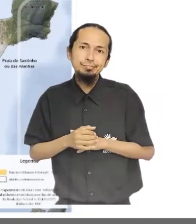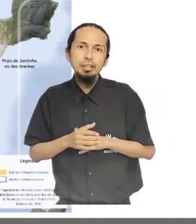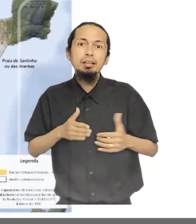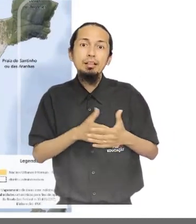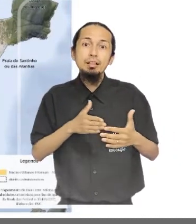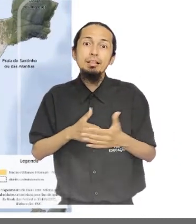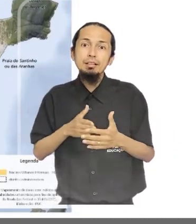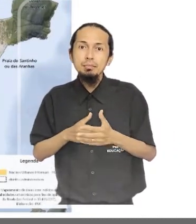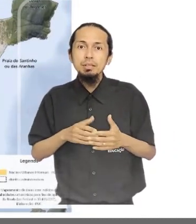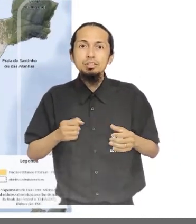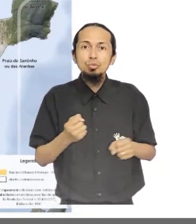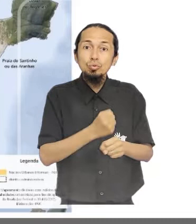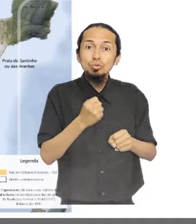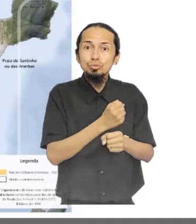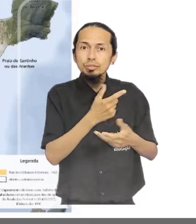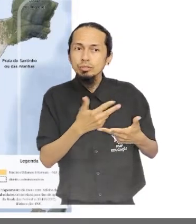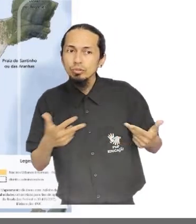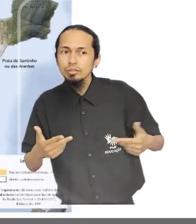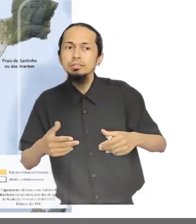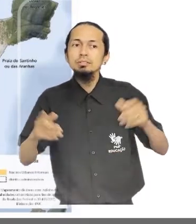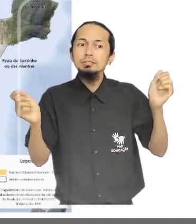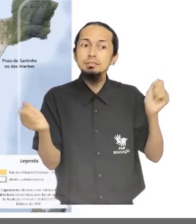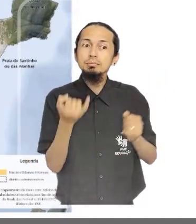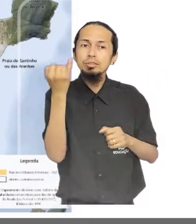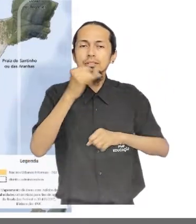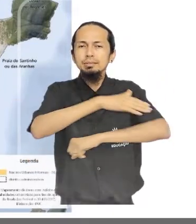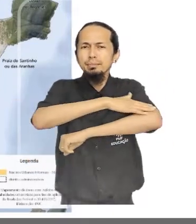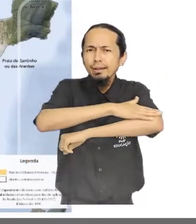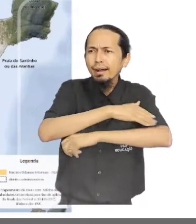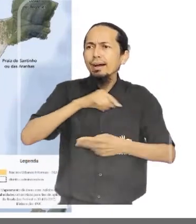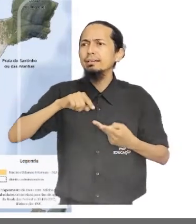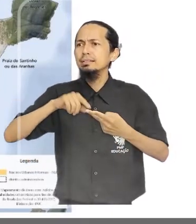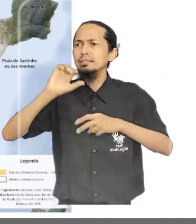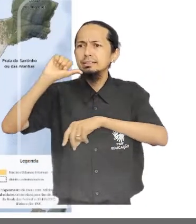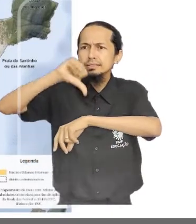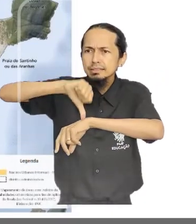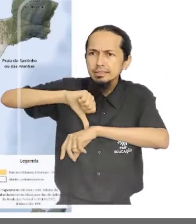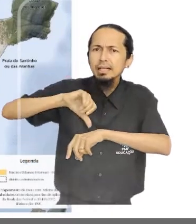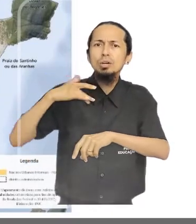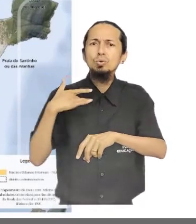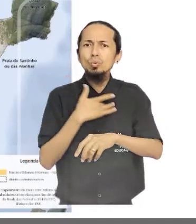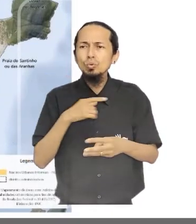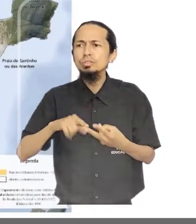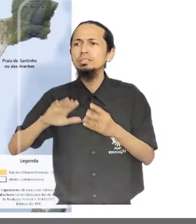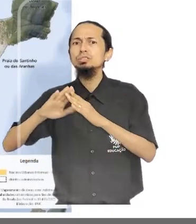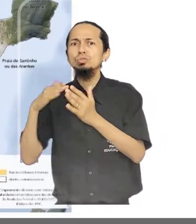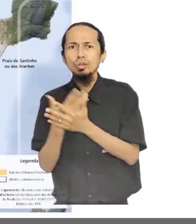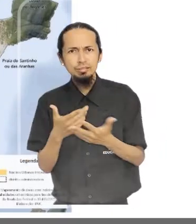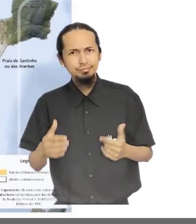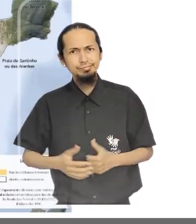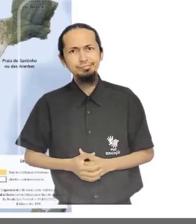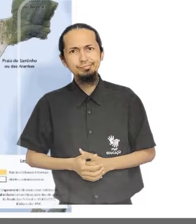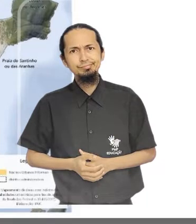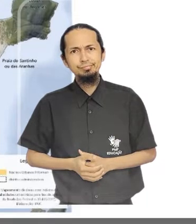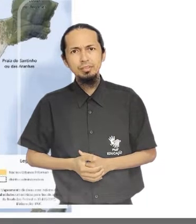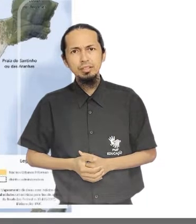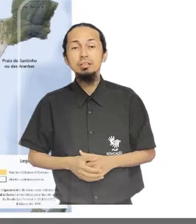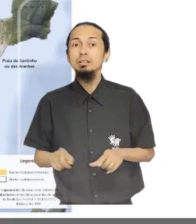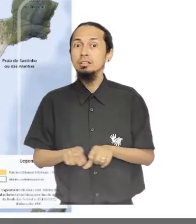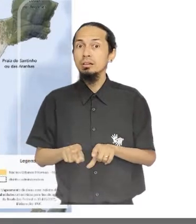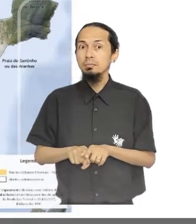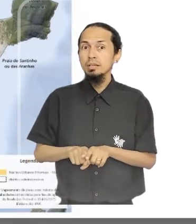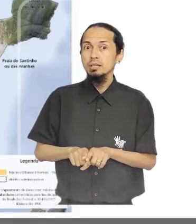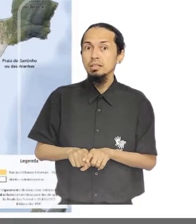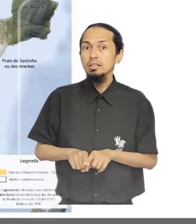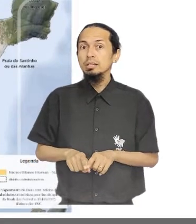limita equipamentos comunitários importantes como praças, postos de saúde e escolas. Podemos ver também uma